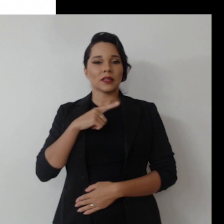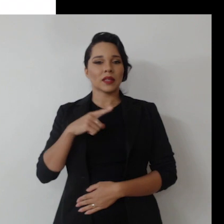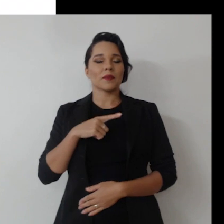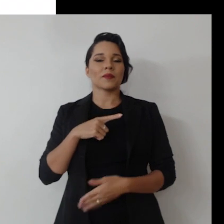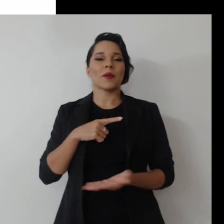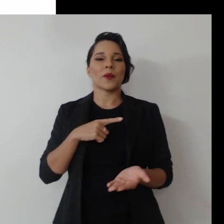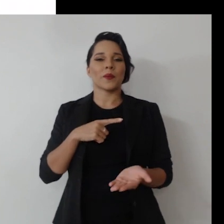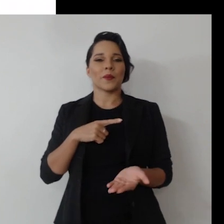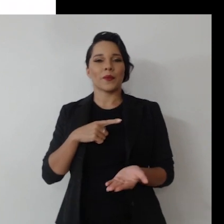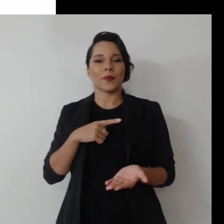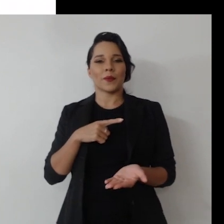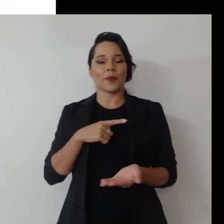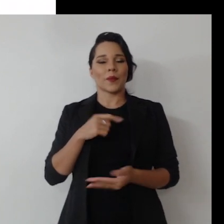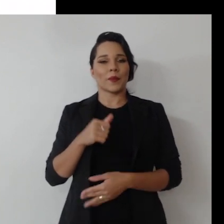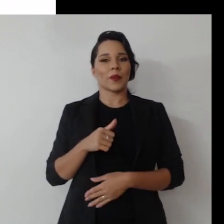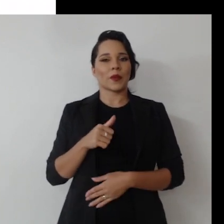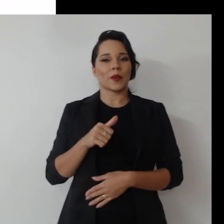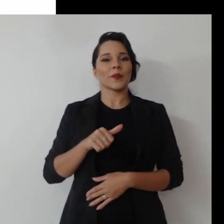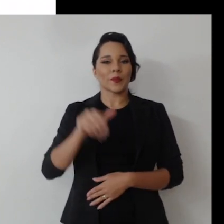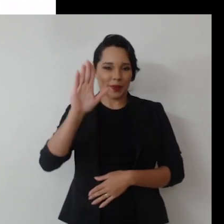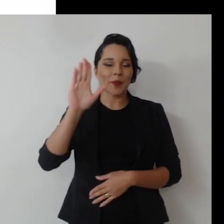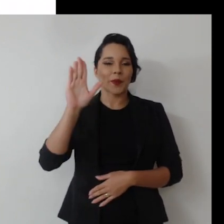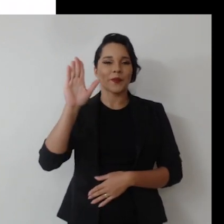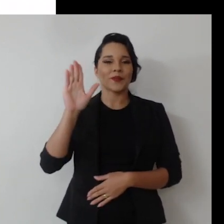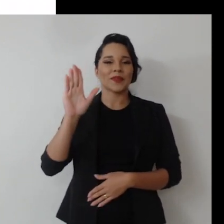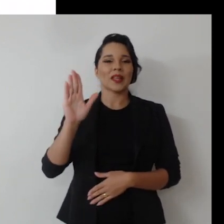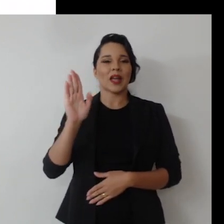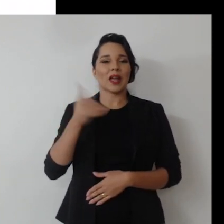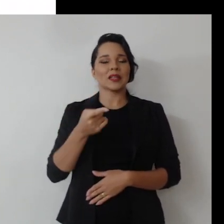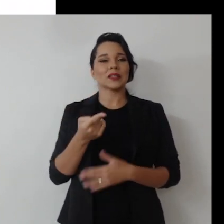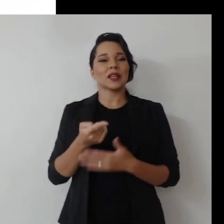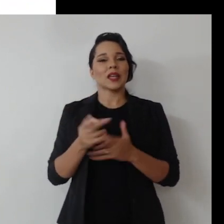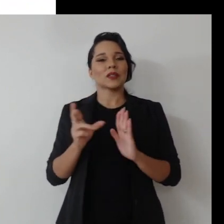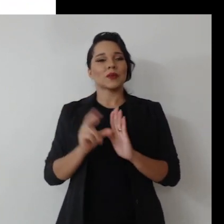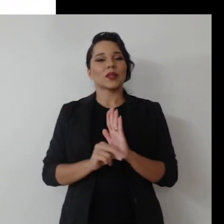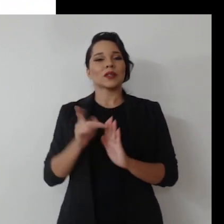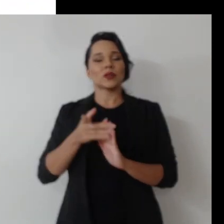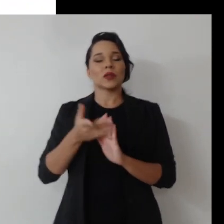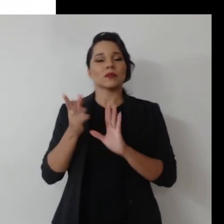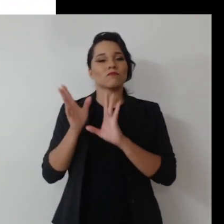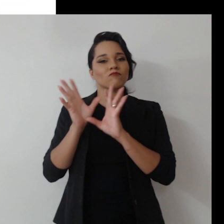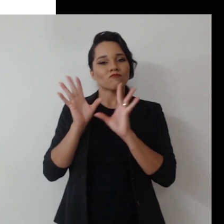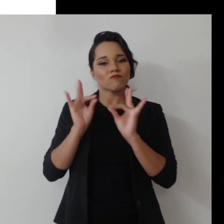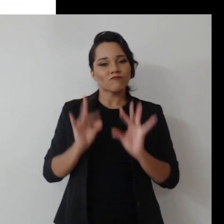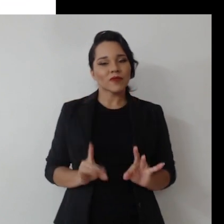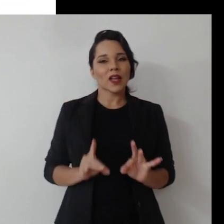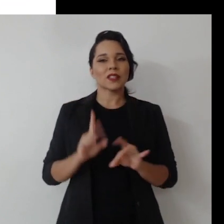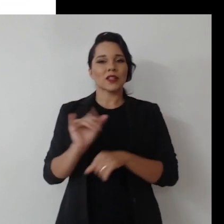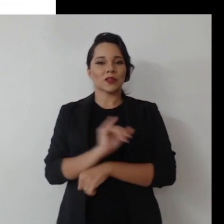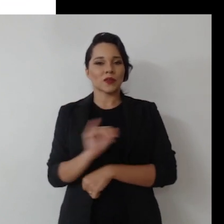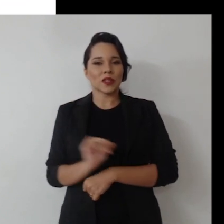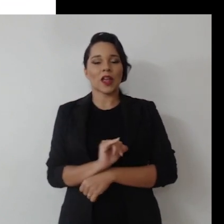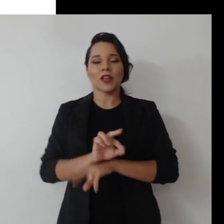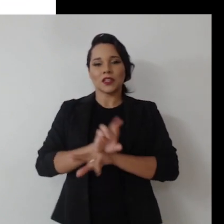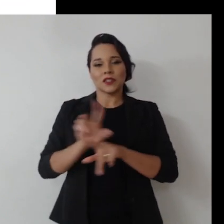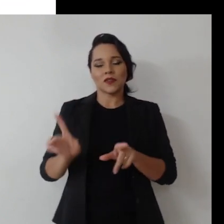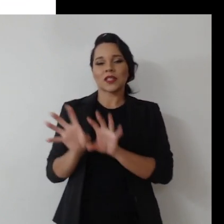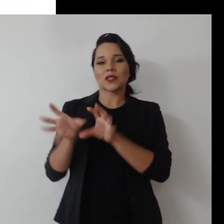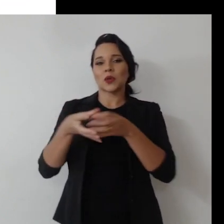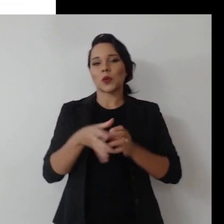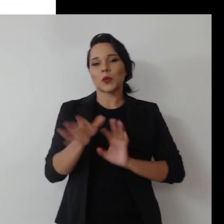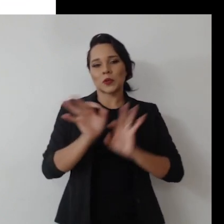sido cada vez mais sedimentado nos tecidos institucionais de diversas